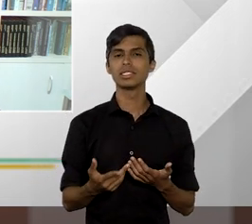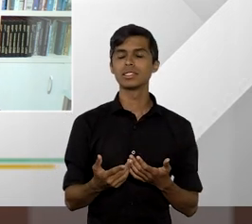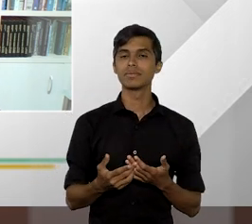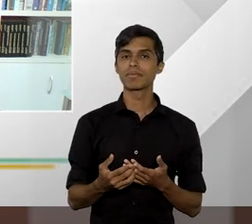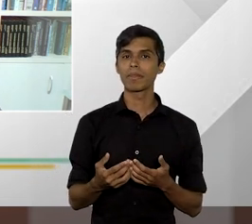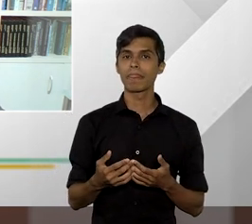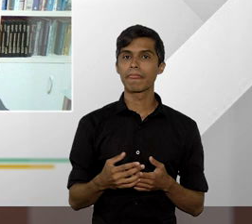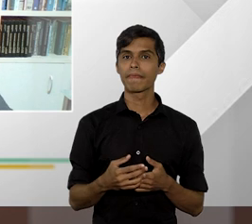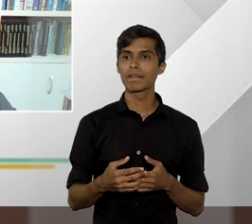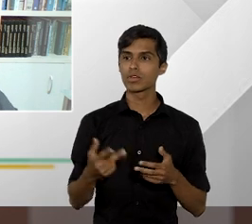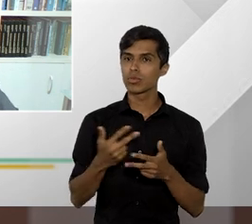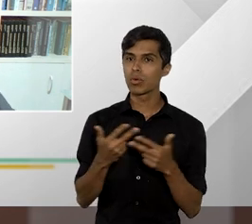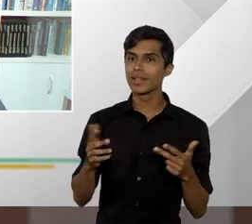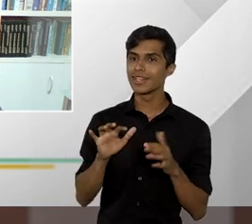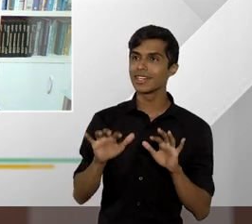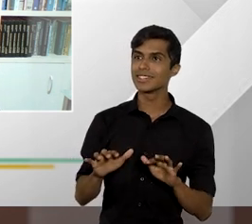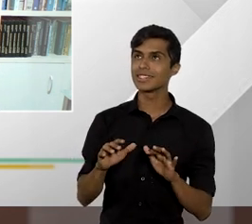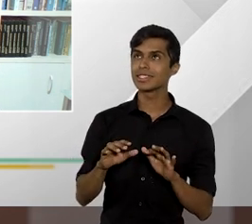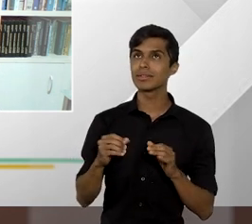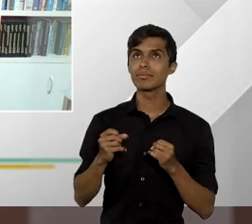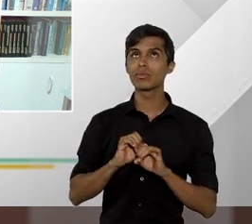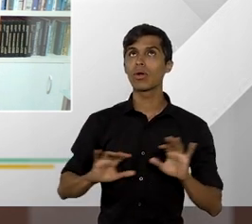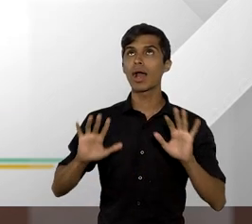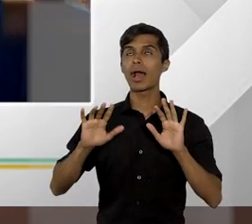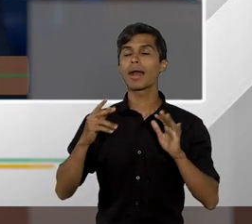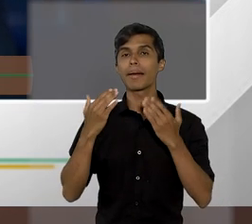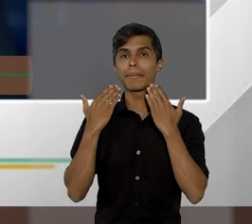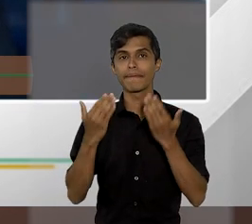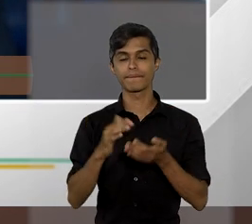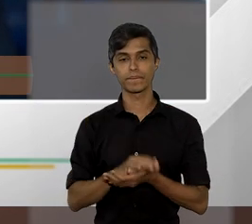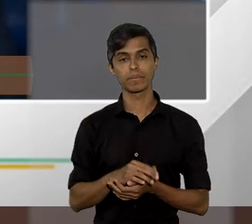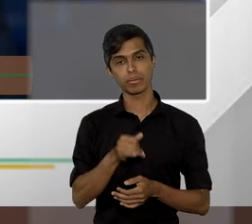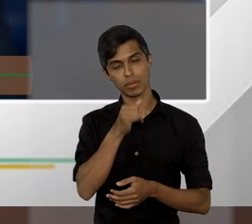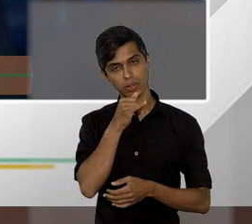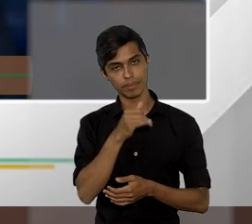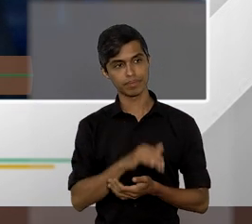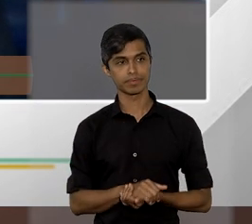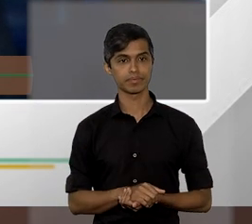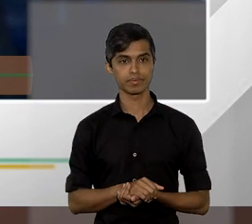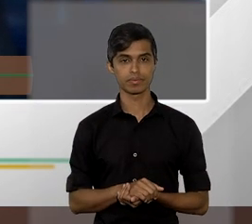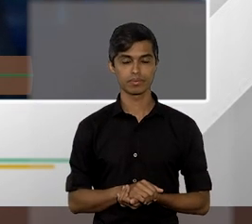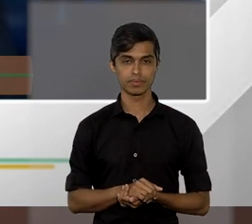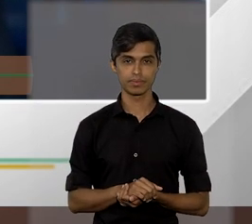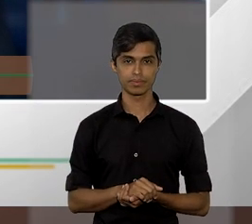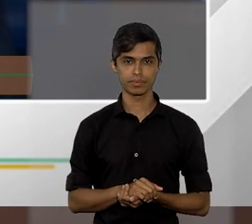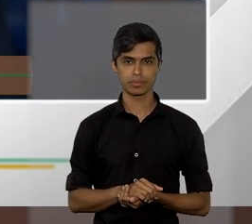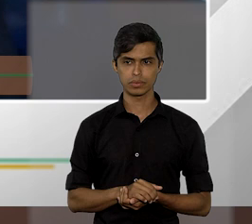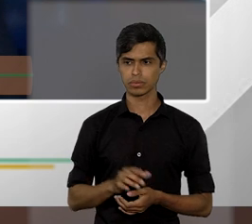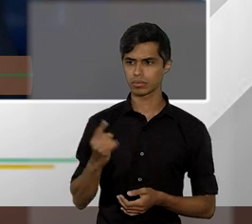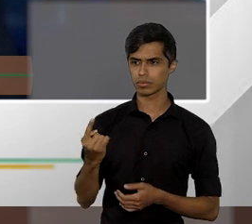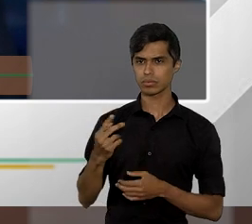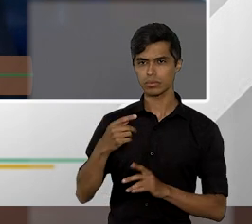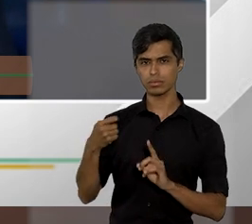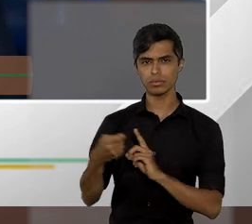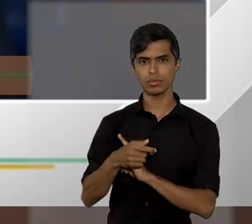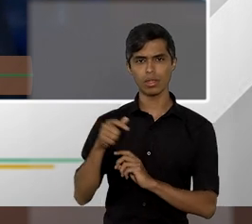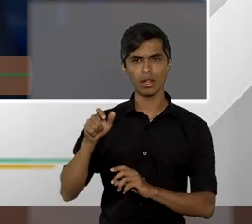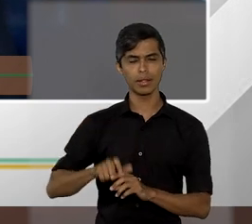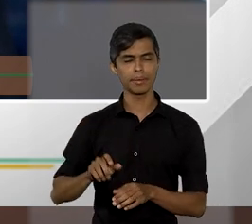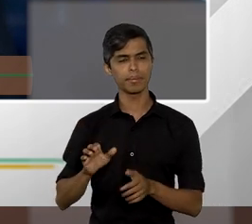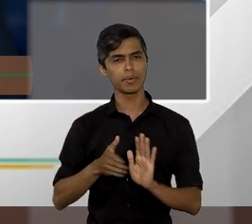estão pairando aí no ar por exemplo a parte propõe uma demanda